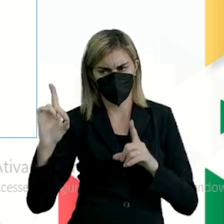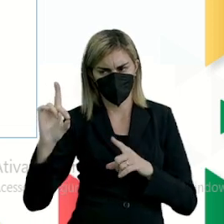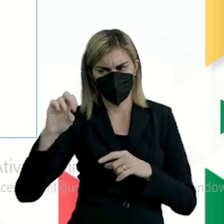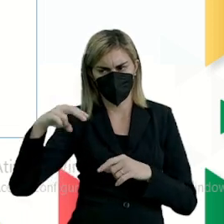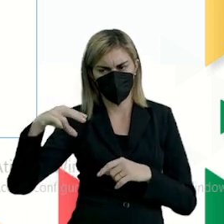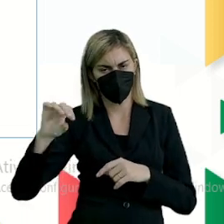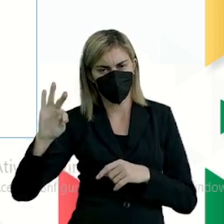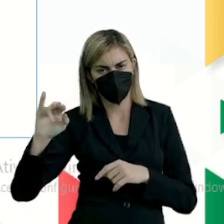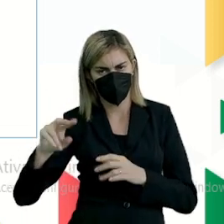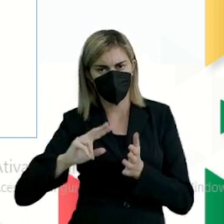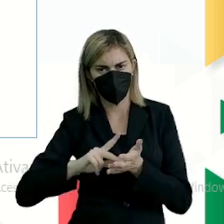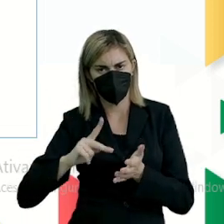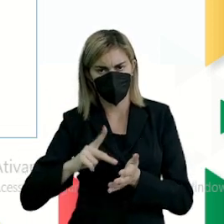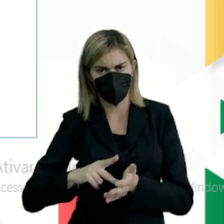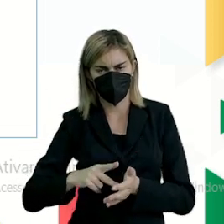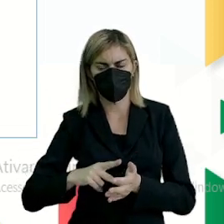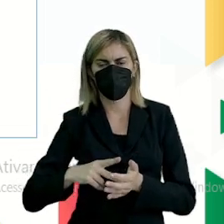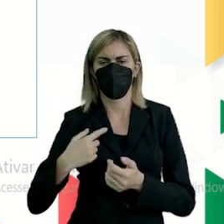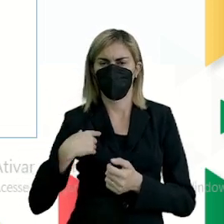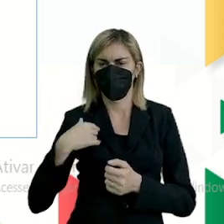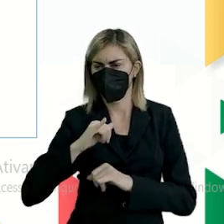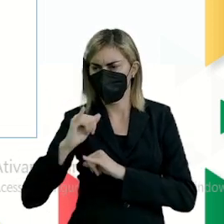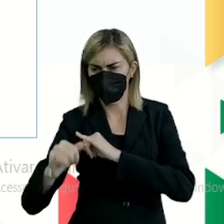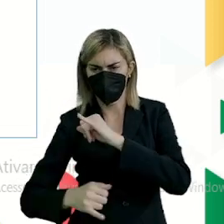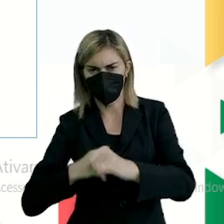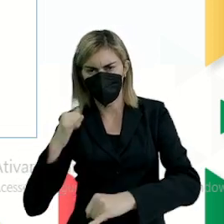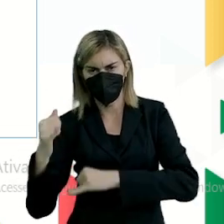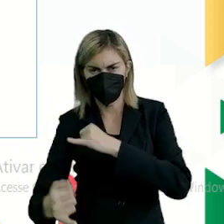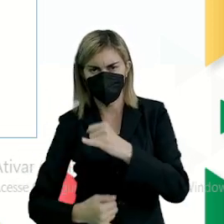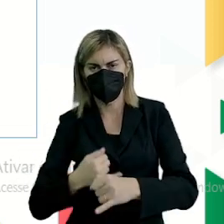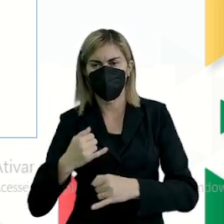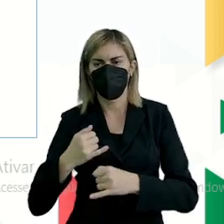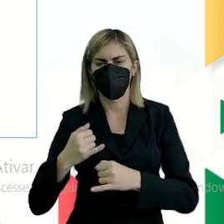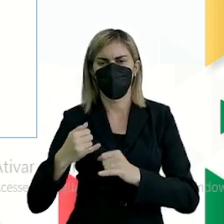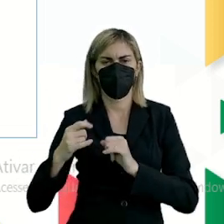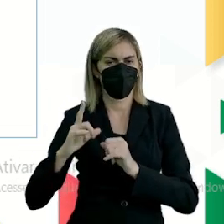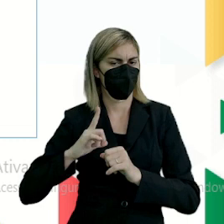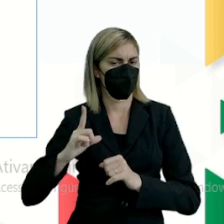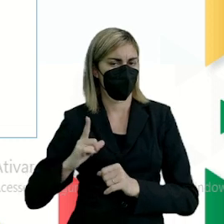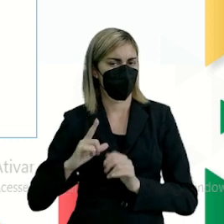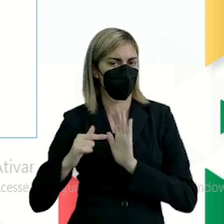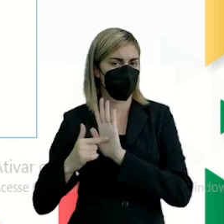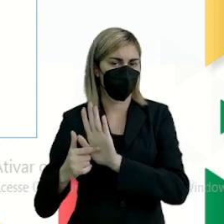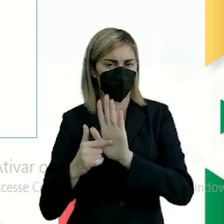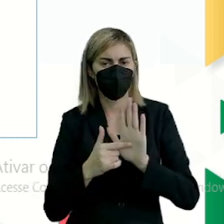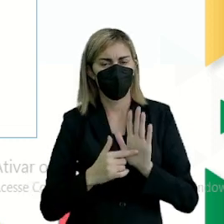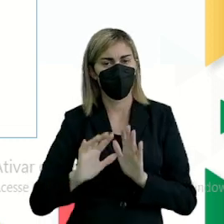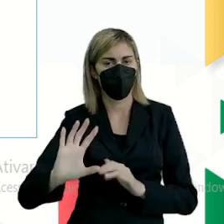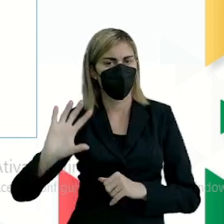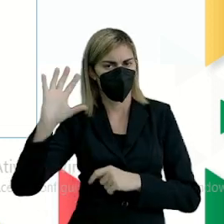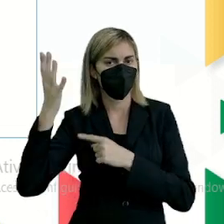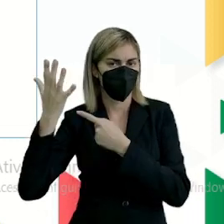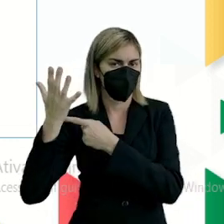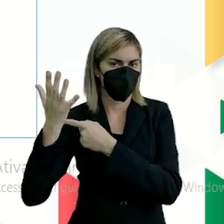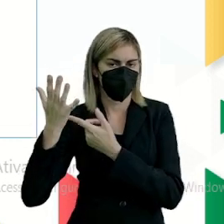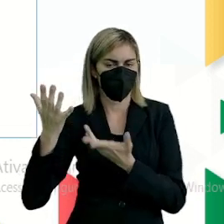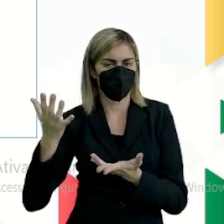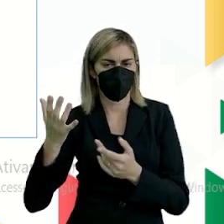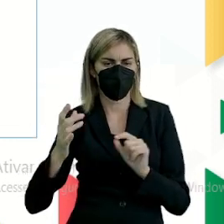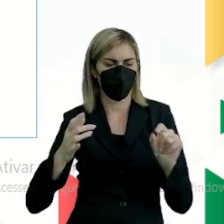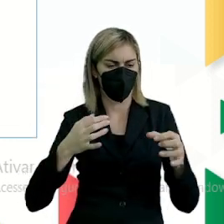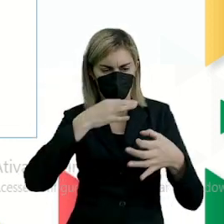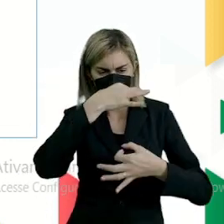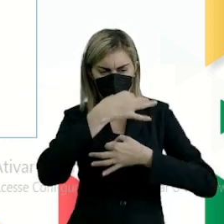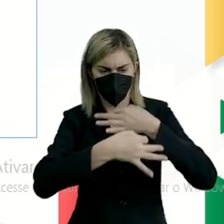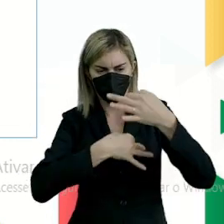denotar o sentido real, ele é informativo, ele é o que está posto, ele é um fato, isso aconteceu. E a